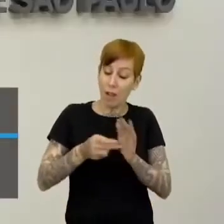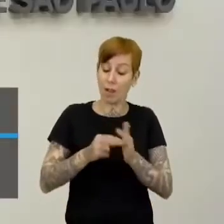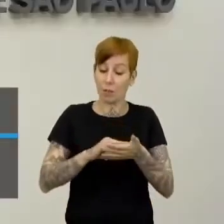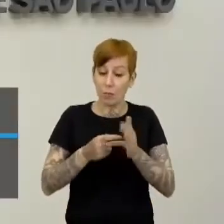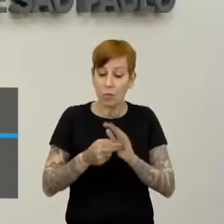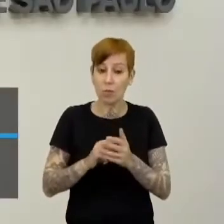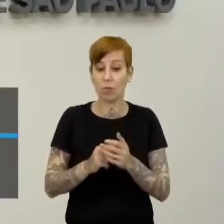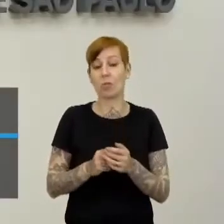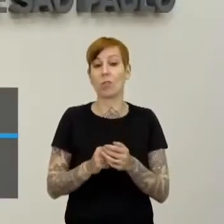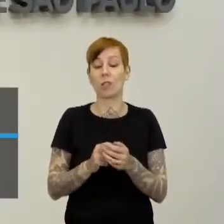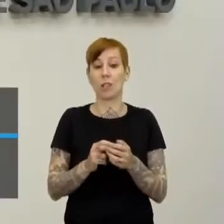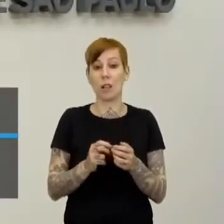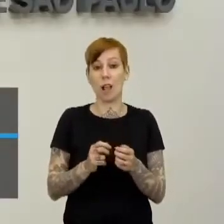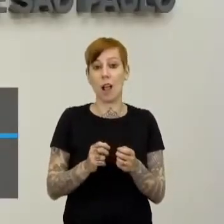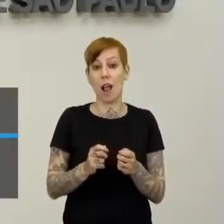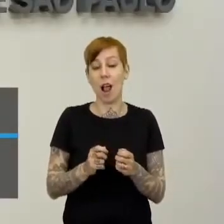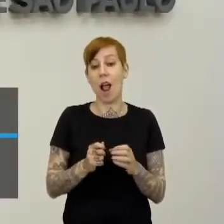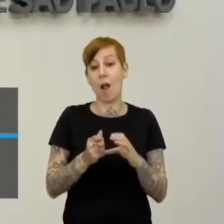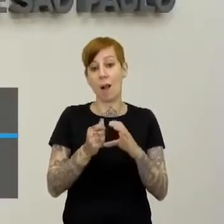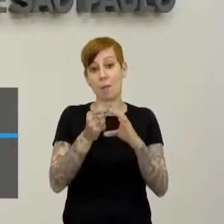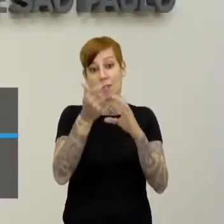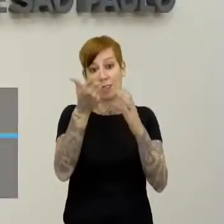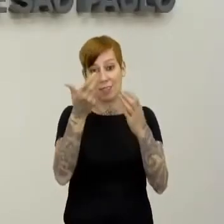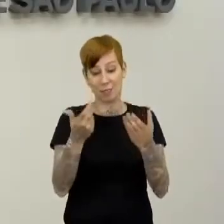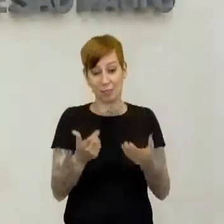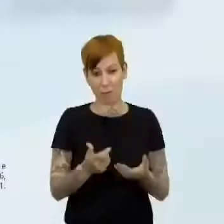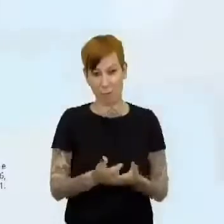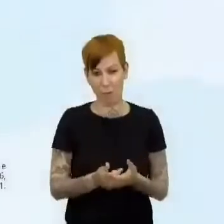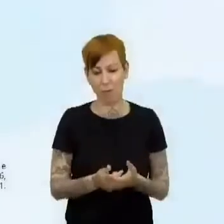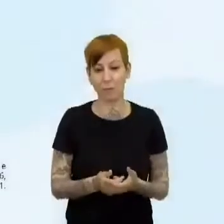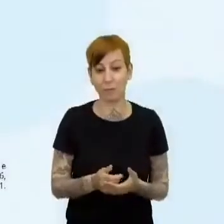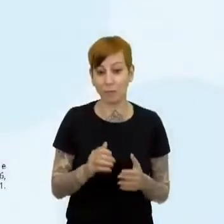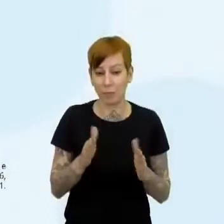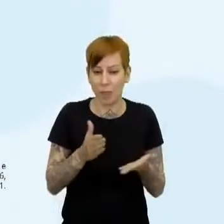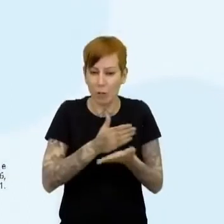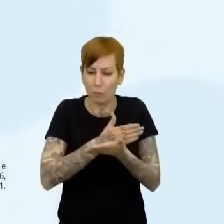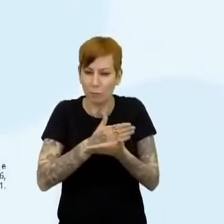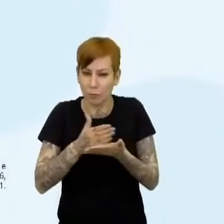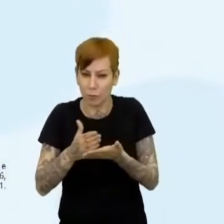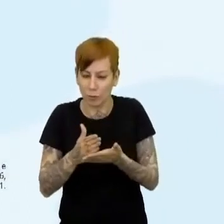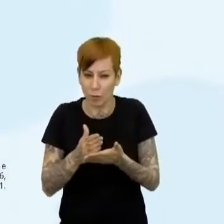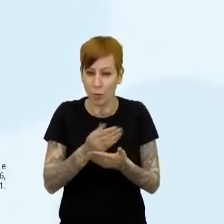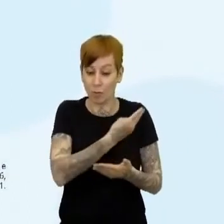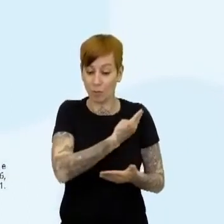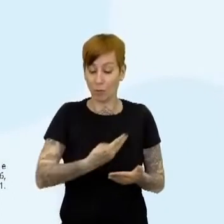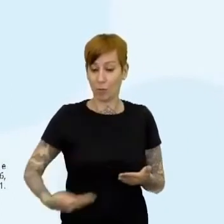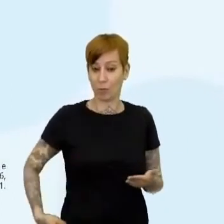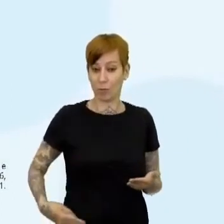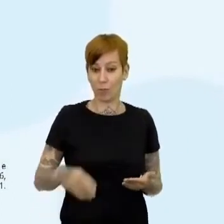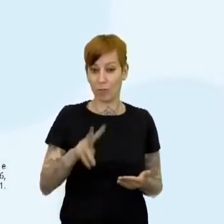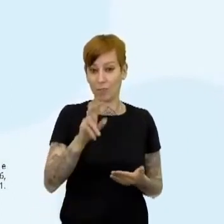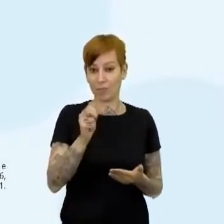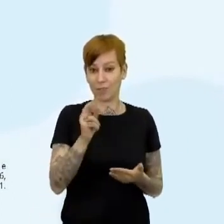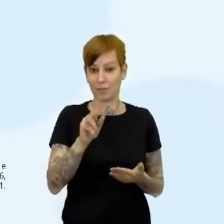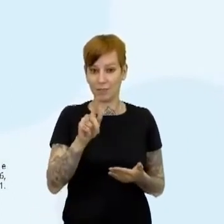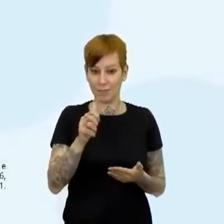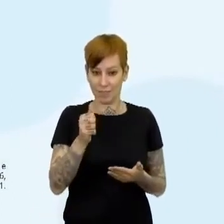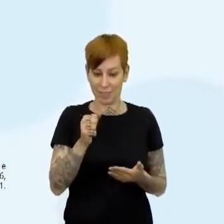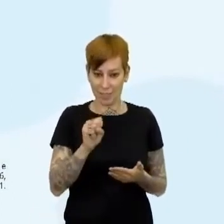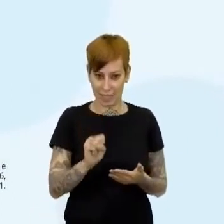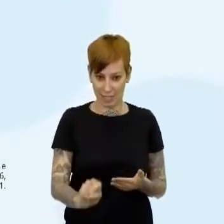Alcides. E olha só, agora a gente vai entrar aqui no governo Vargas, dá uma olhadinha na tela. Então, vamos analisar aqui um